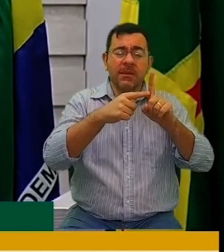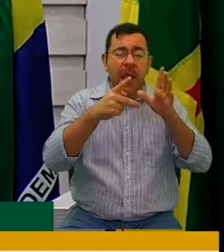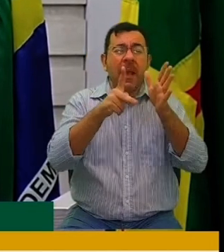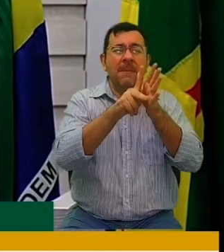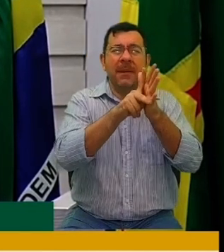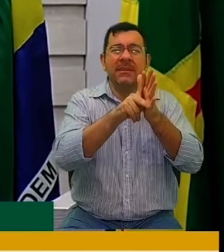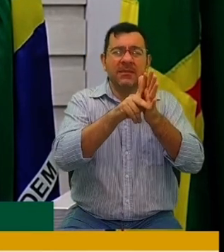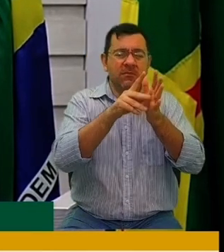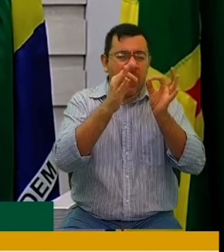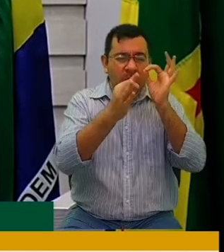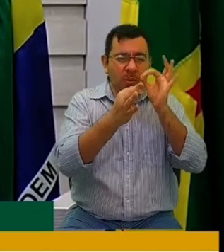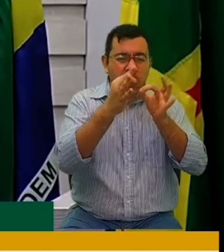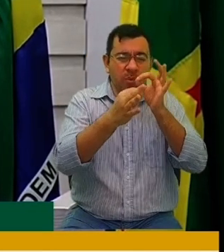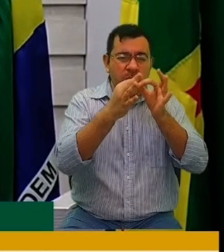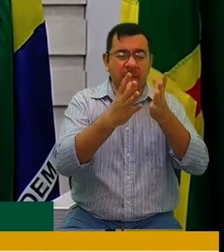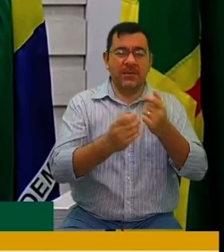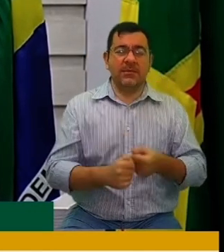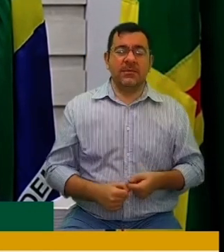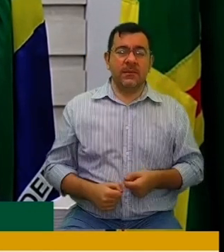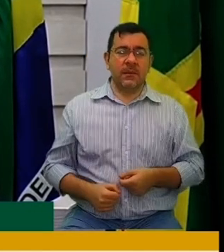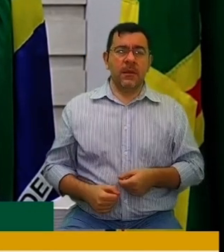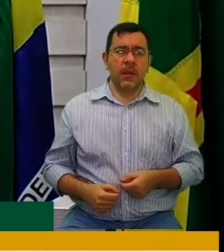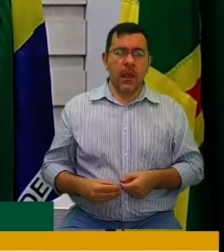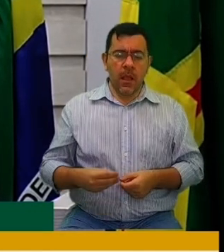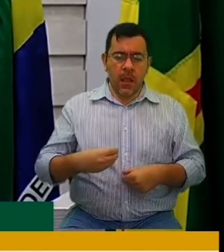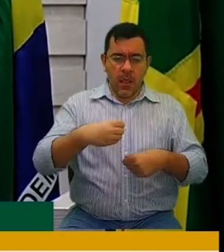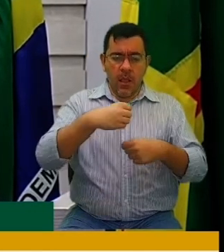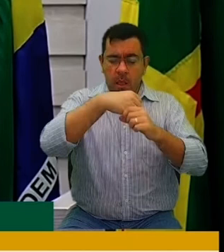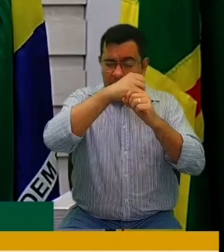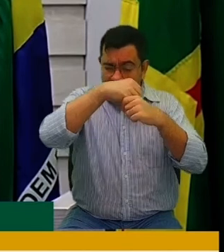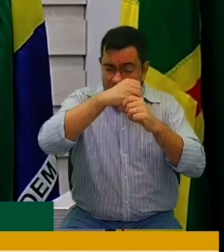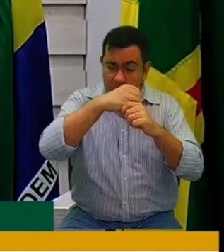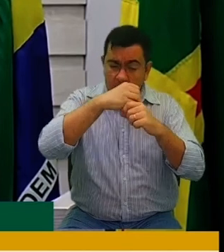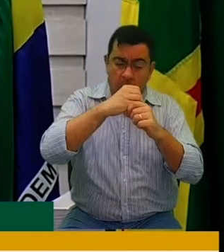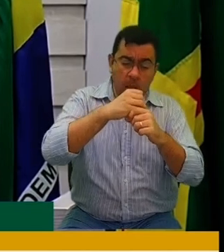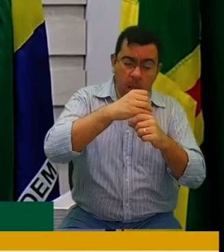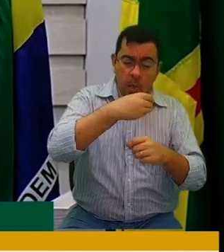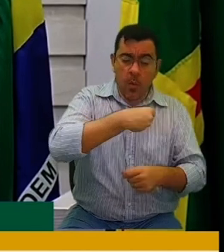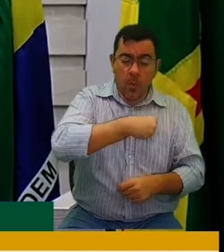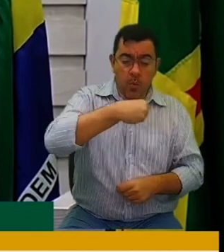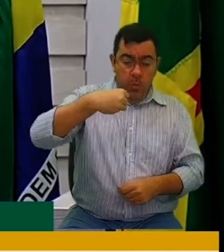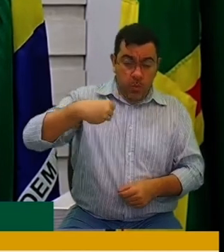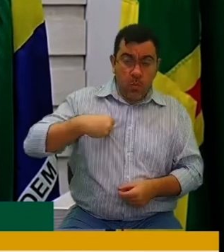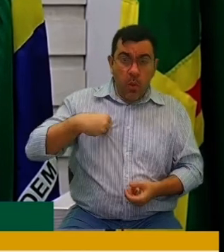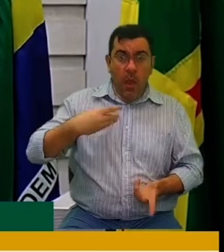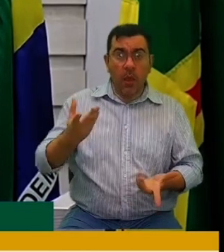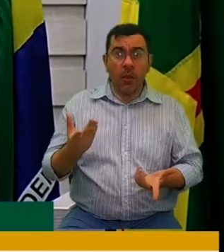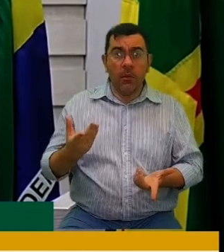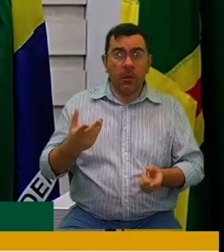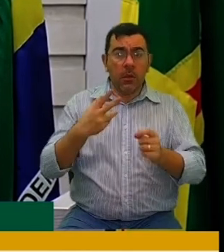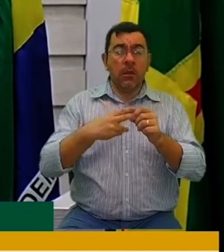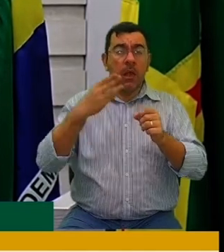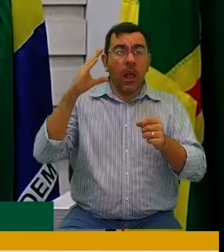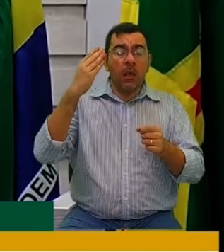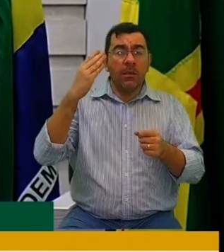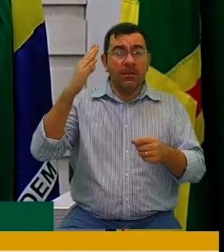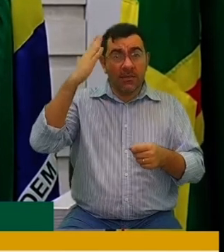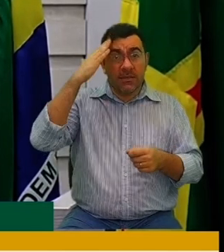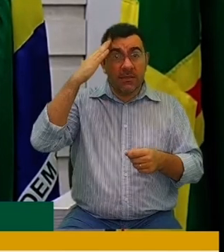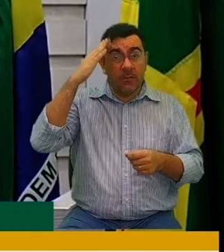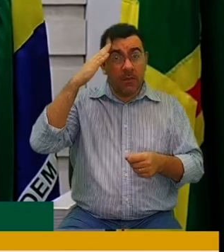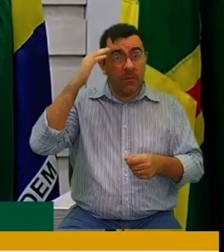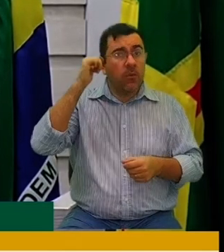-natal e palestras de rede municipal de saúde. Sabendo que em nosso município temos muitas mulheres grávidas